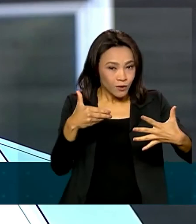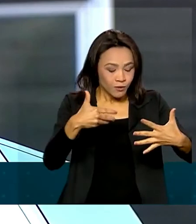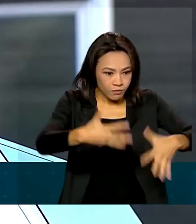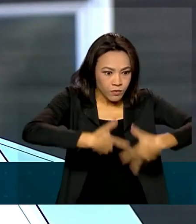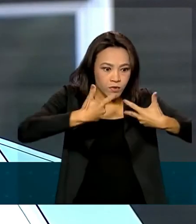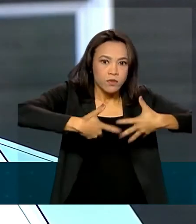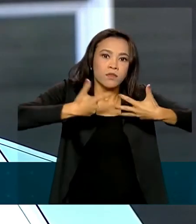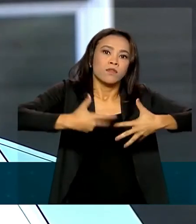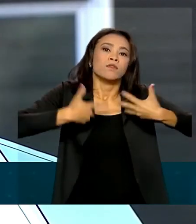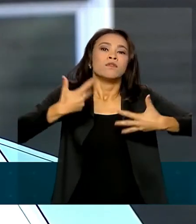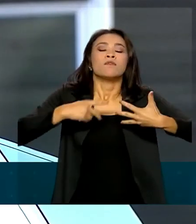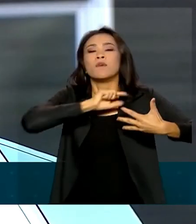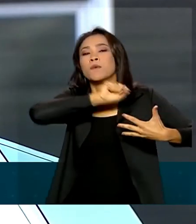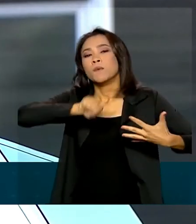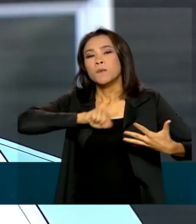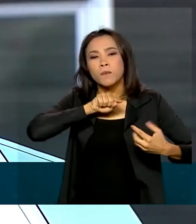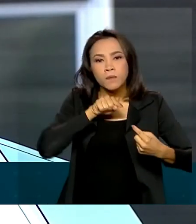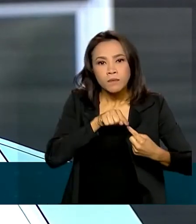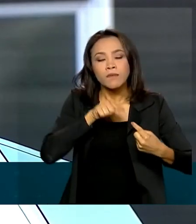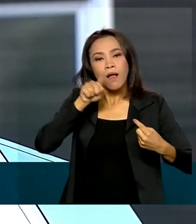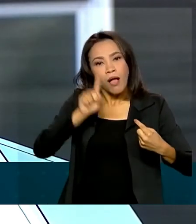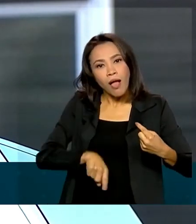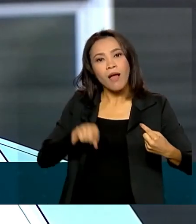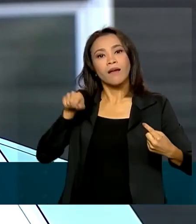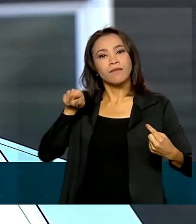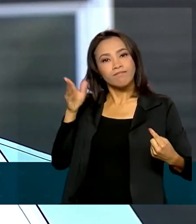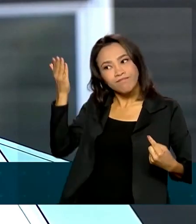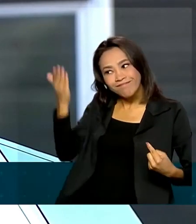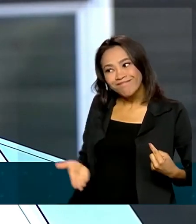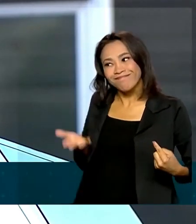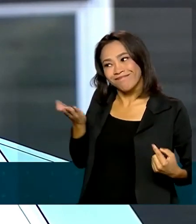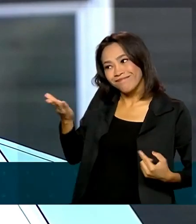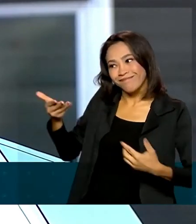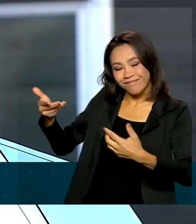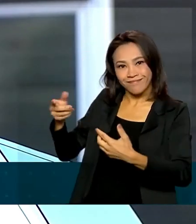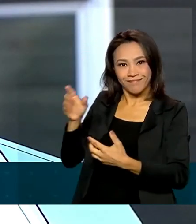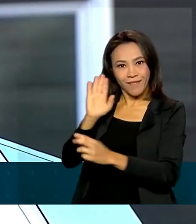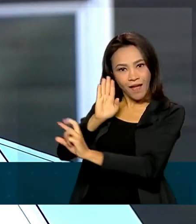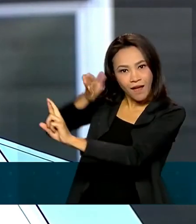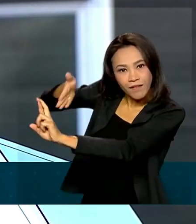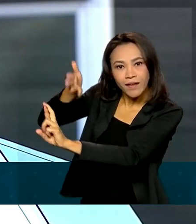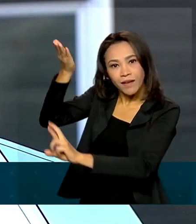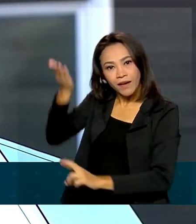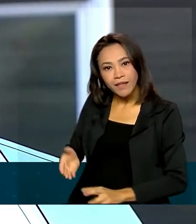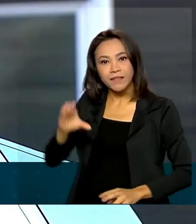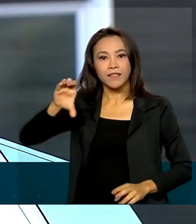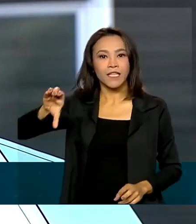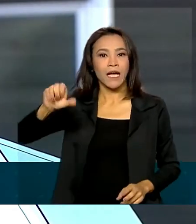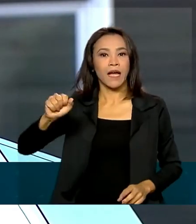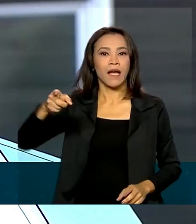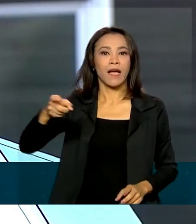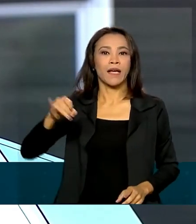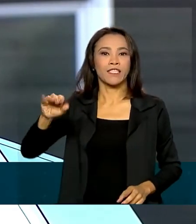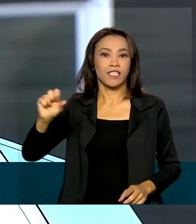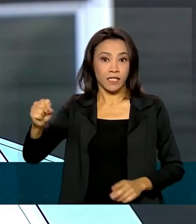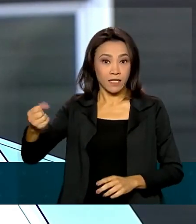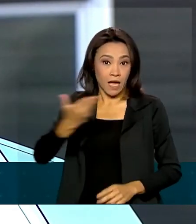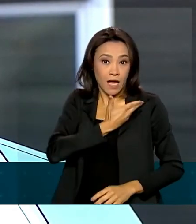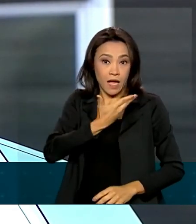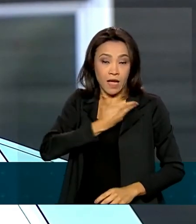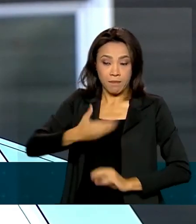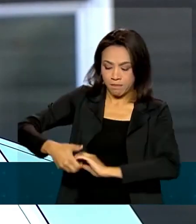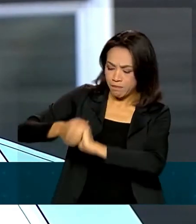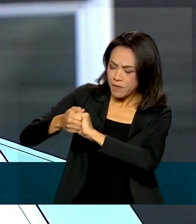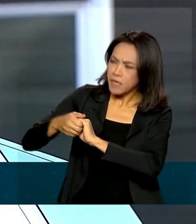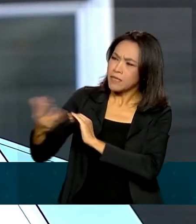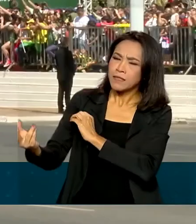inspirada nos feitos de nosso glorioso patrono. É a mão amiga de Caxias, sempre estendida